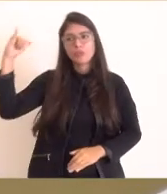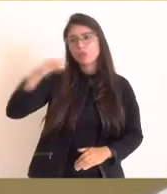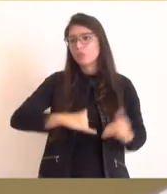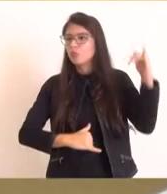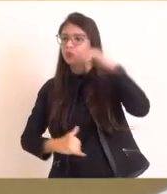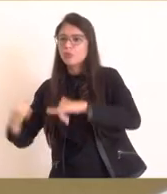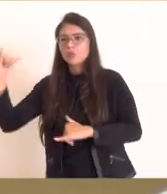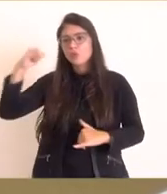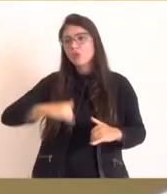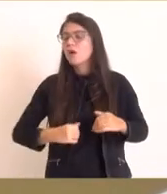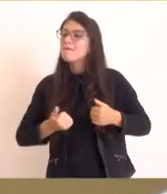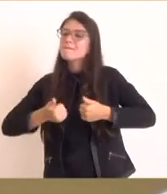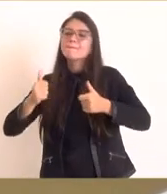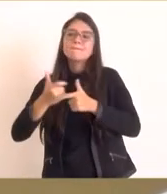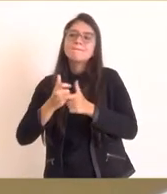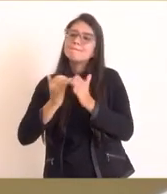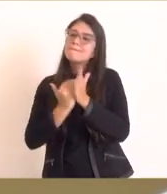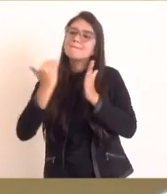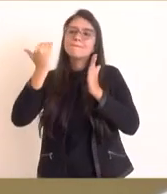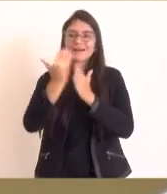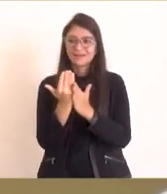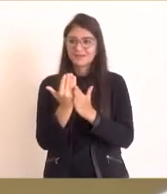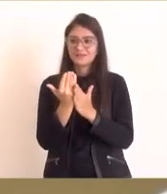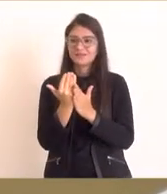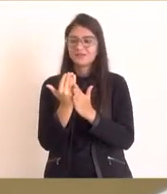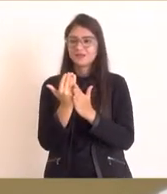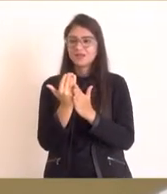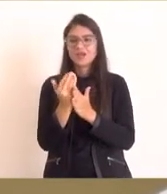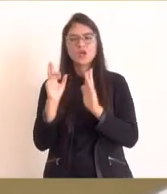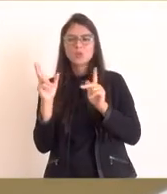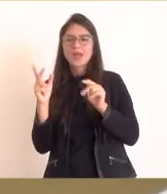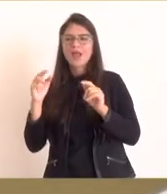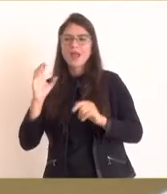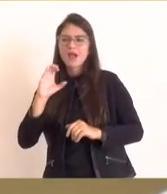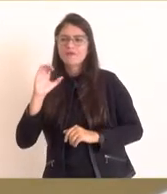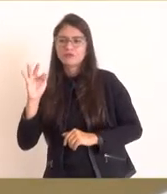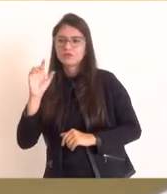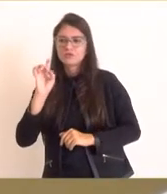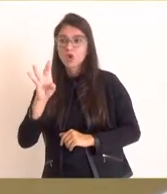nessa possibilidade, porque, na verdade, não é para Cabo Frio só, é para toda a região.